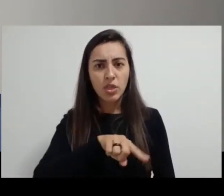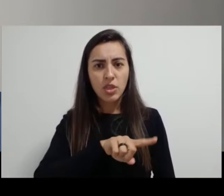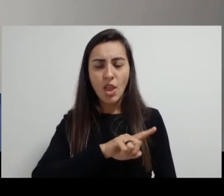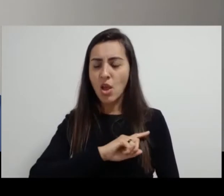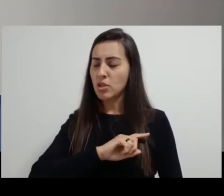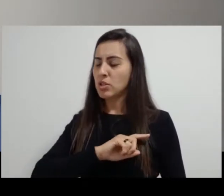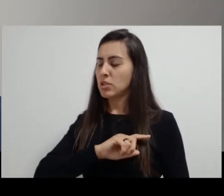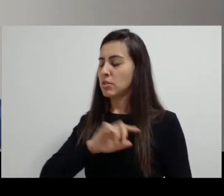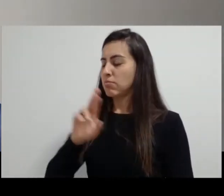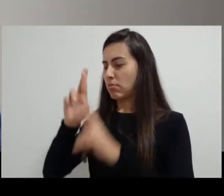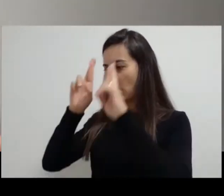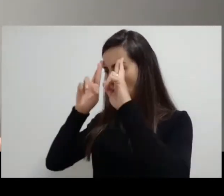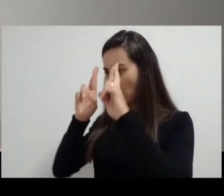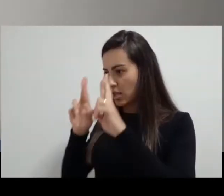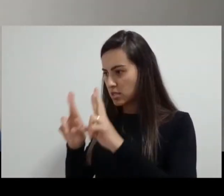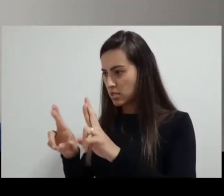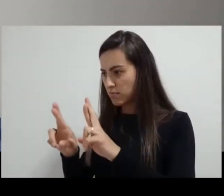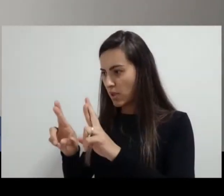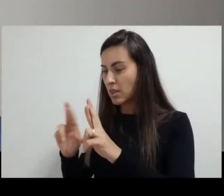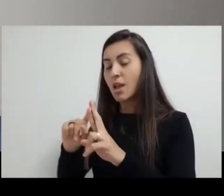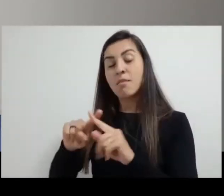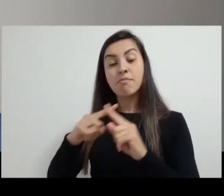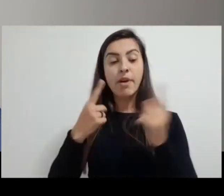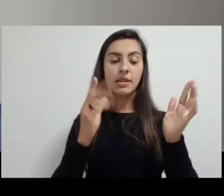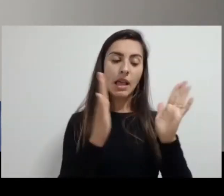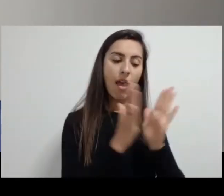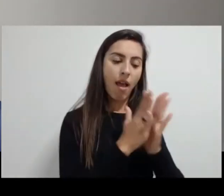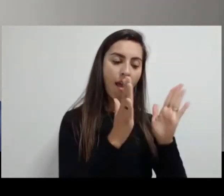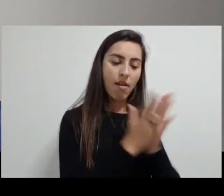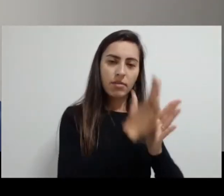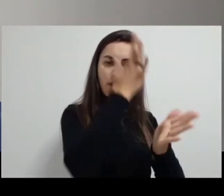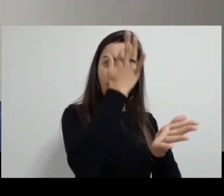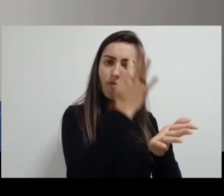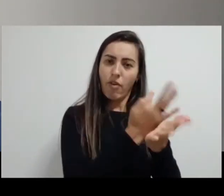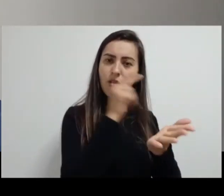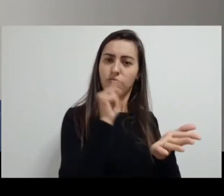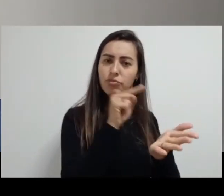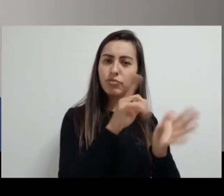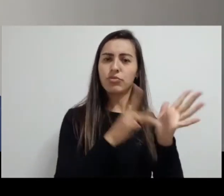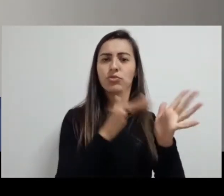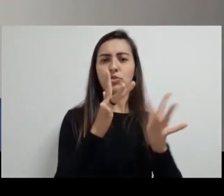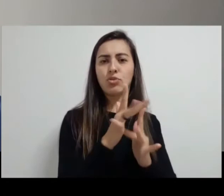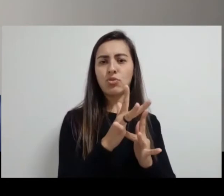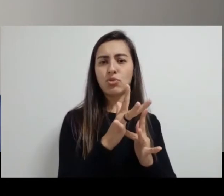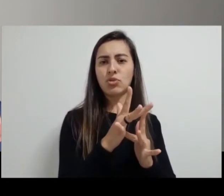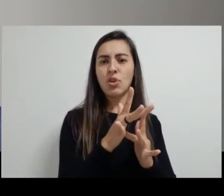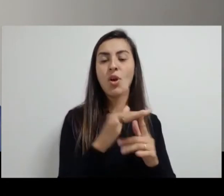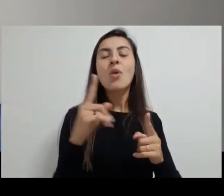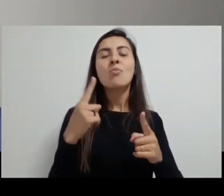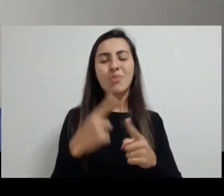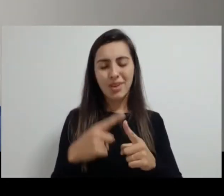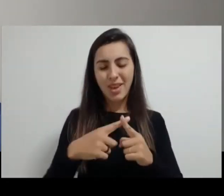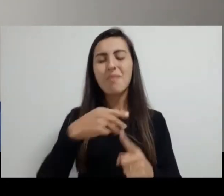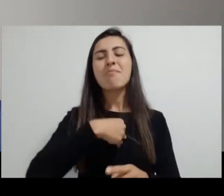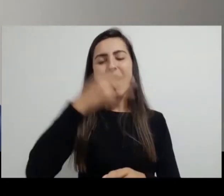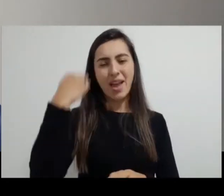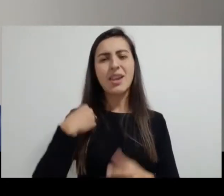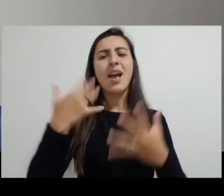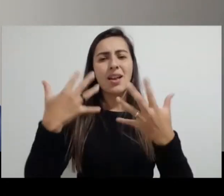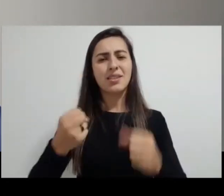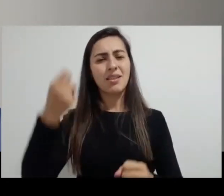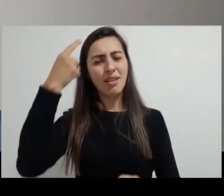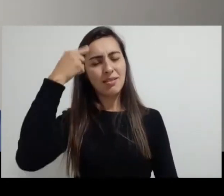para ela, mas rezarmos para o seu filho. É isto que ela deseja. Ela aponta para Jesus.